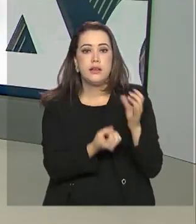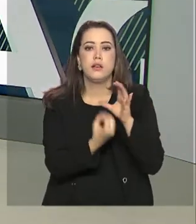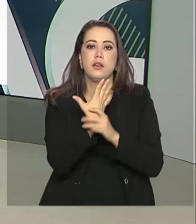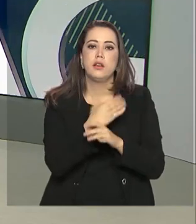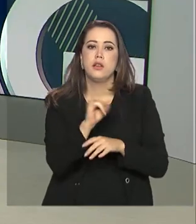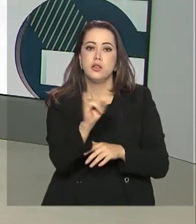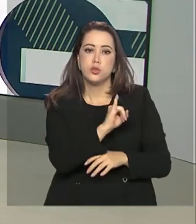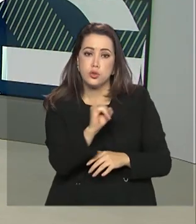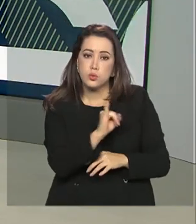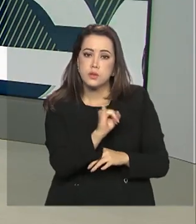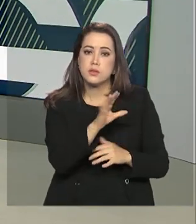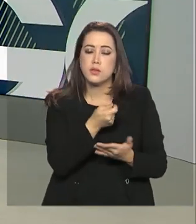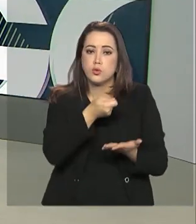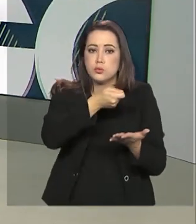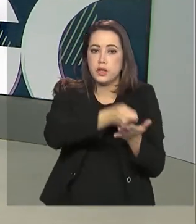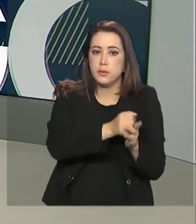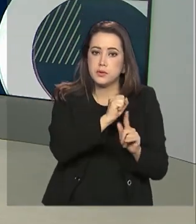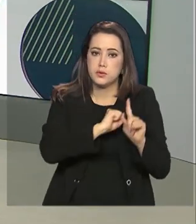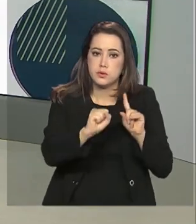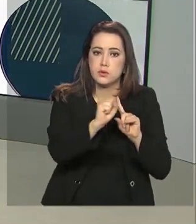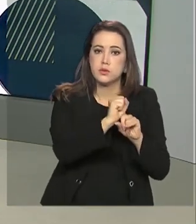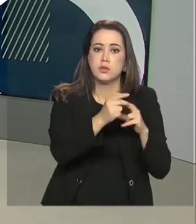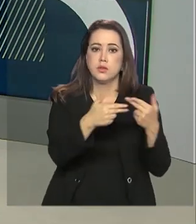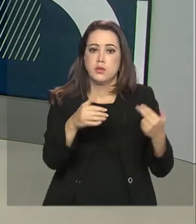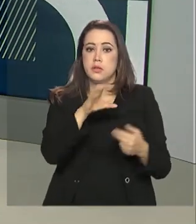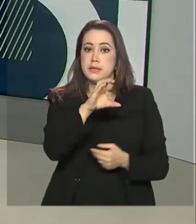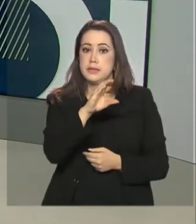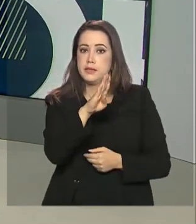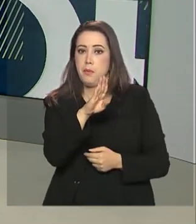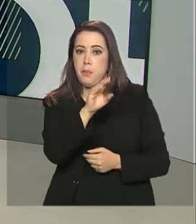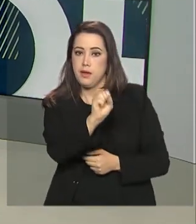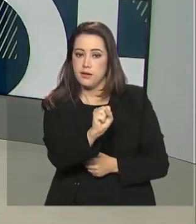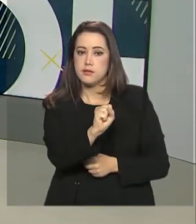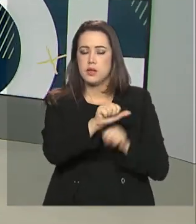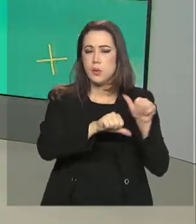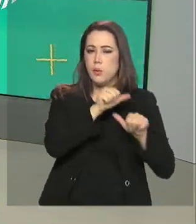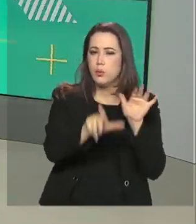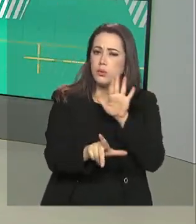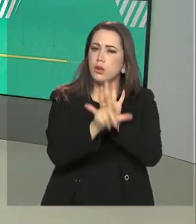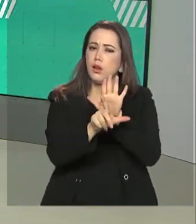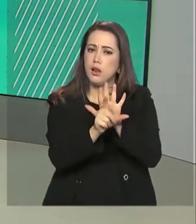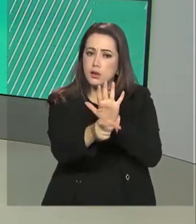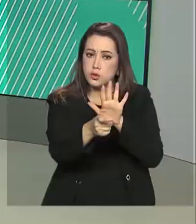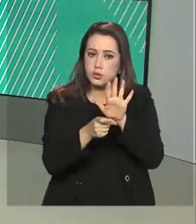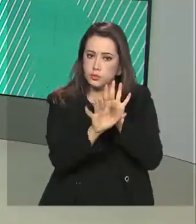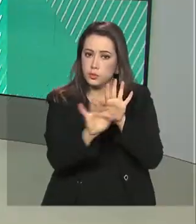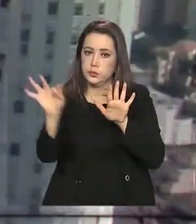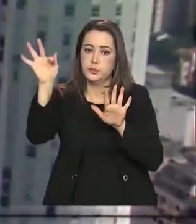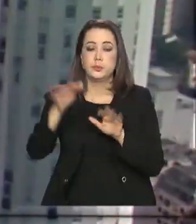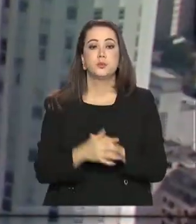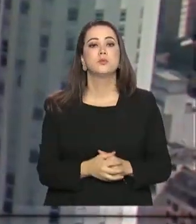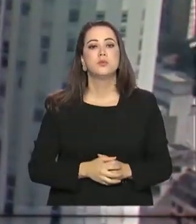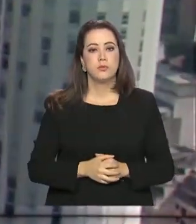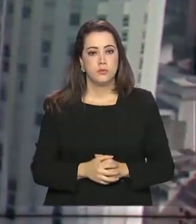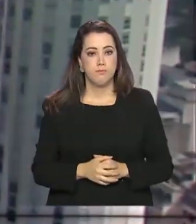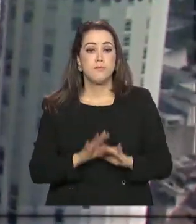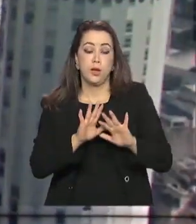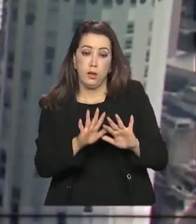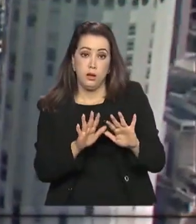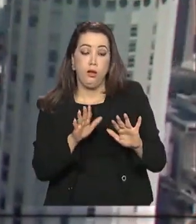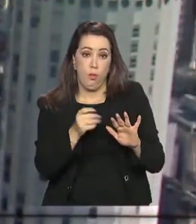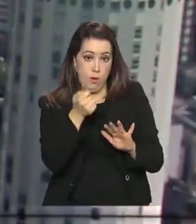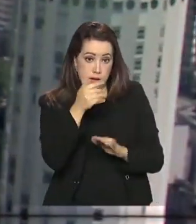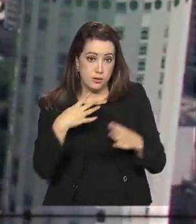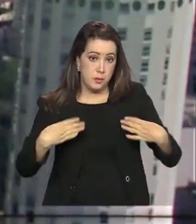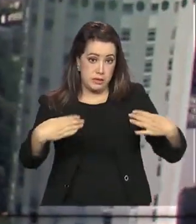operações com bens e serviços, chamada CBS, e altera a legislação tributária federal. E em instantes, o